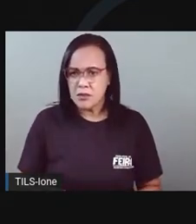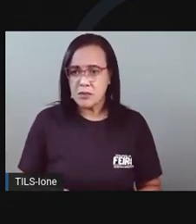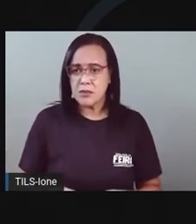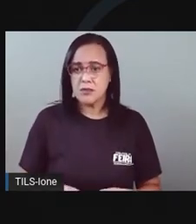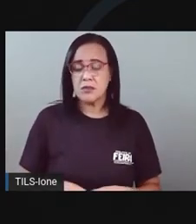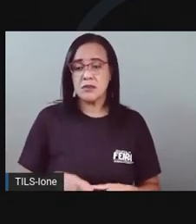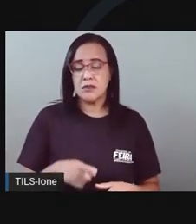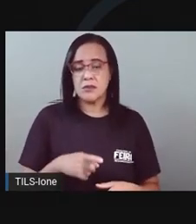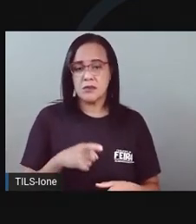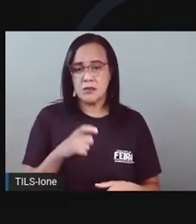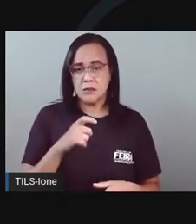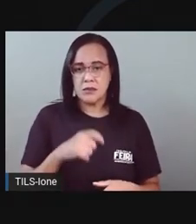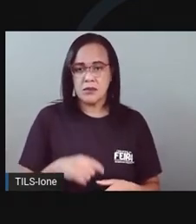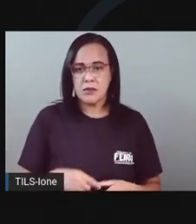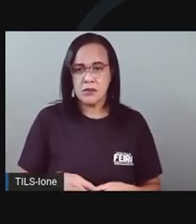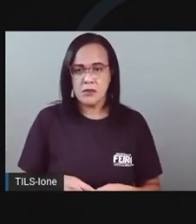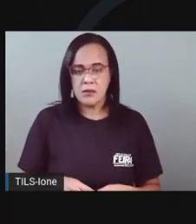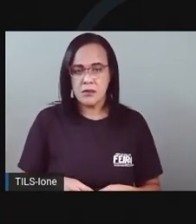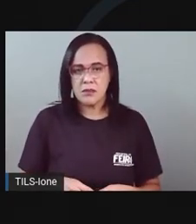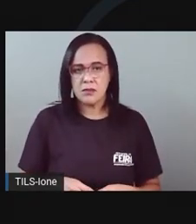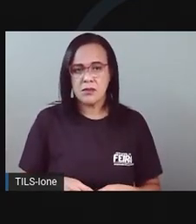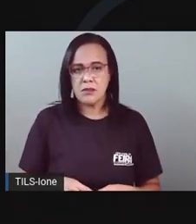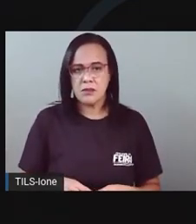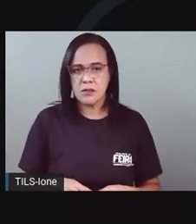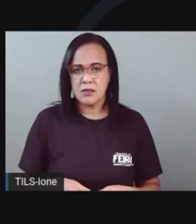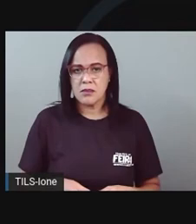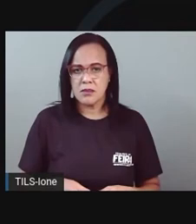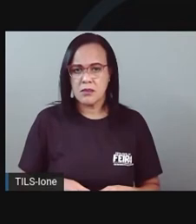Primavera, 21 de março até 20 de junho